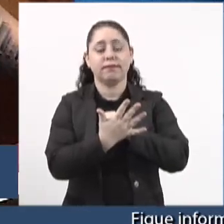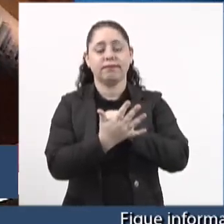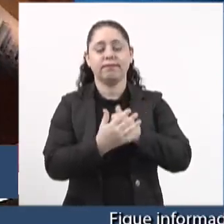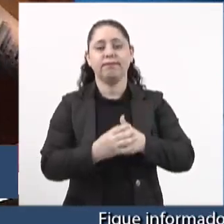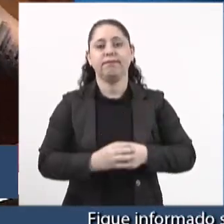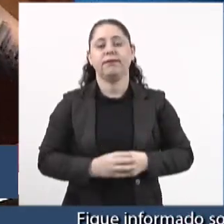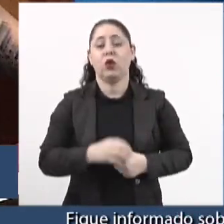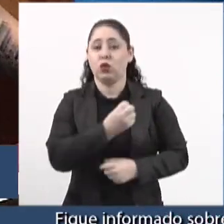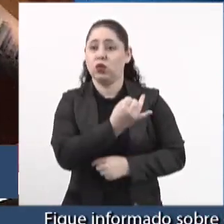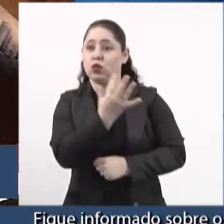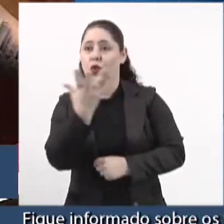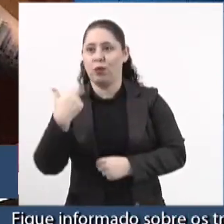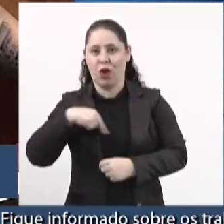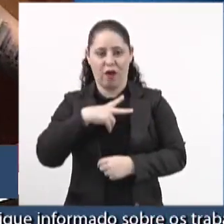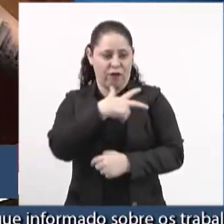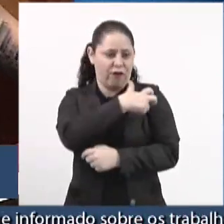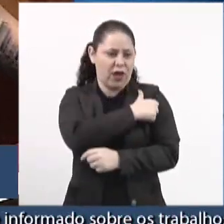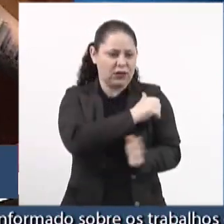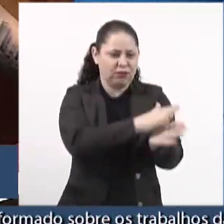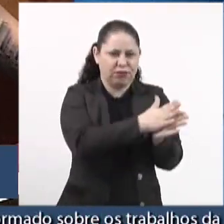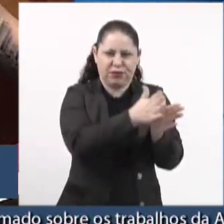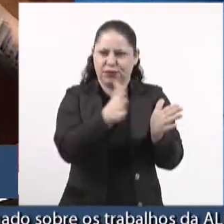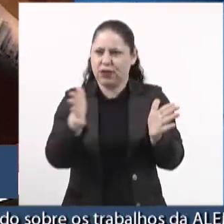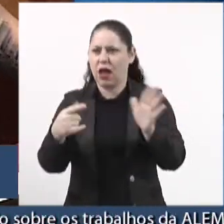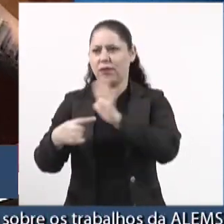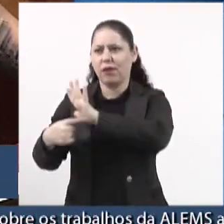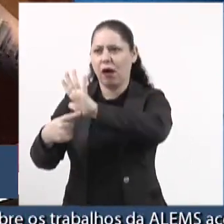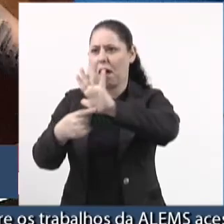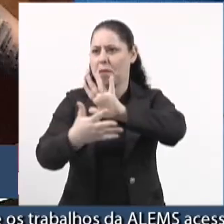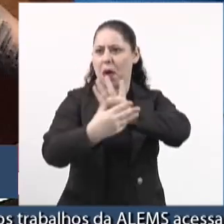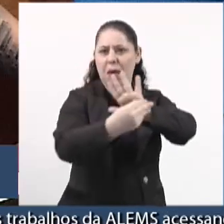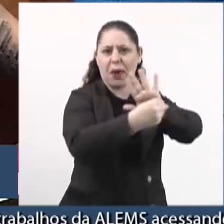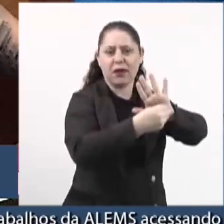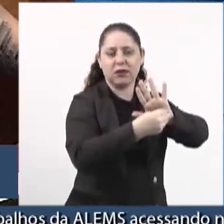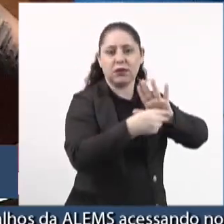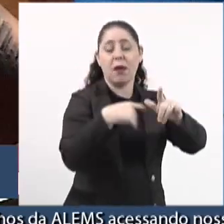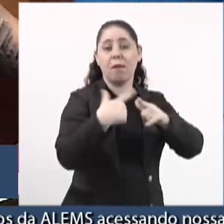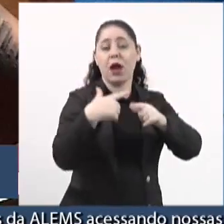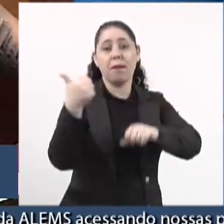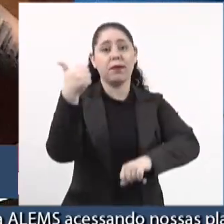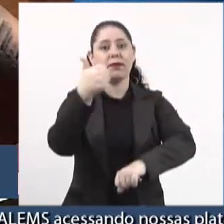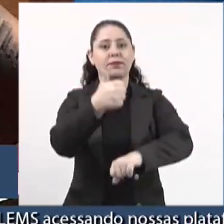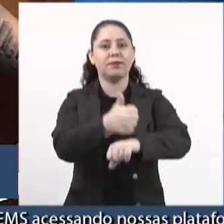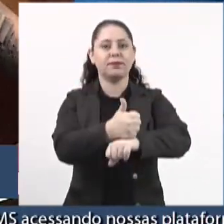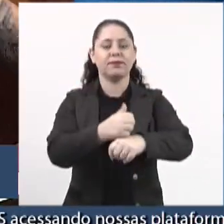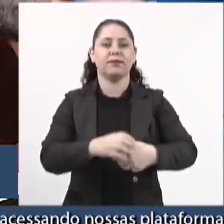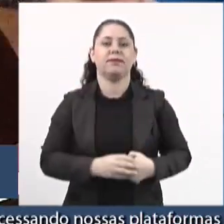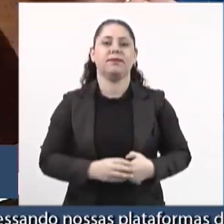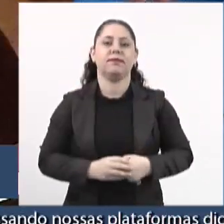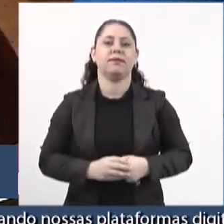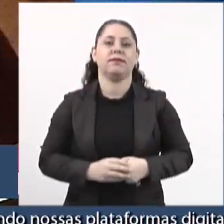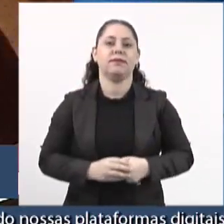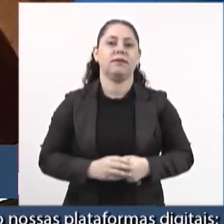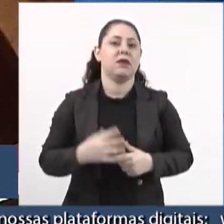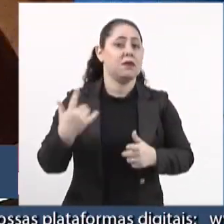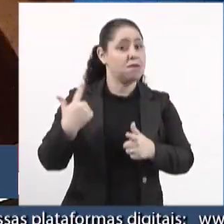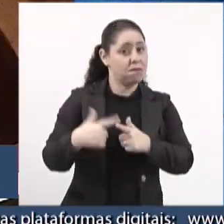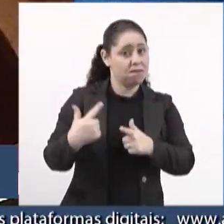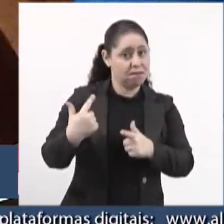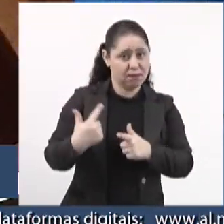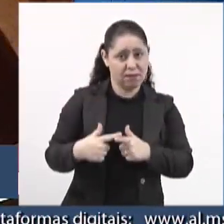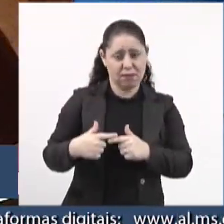Os números nossos de vacinação eram exemplo. Por quê? Era por causa